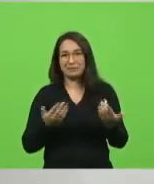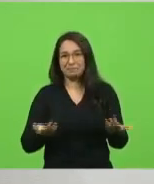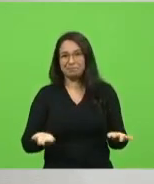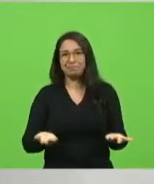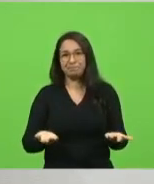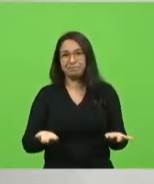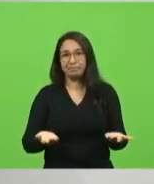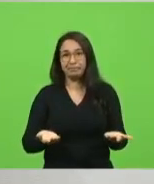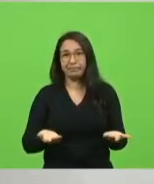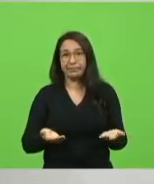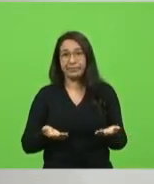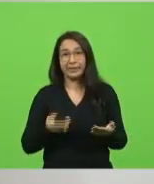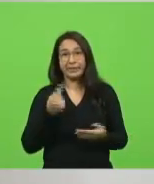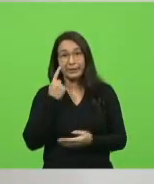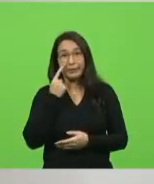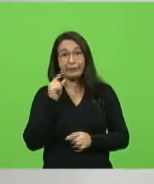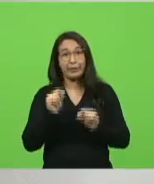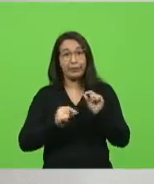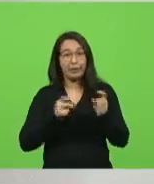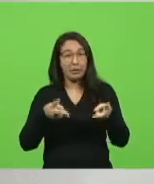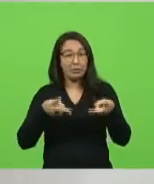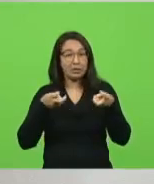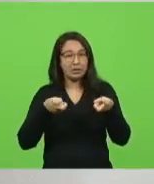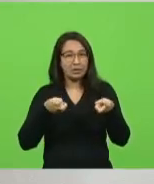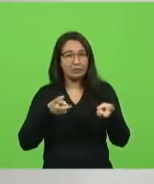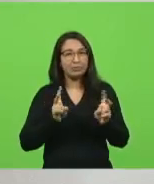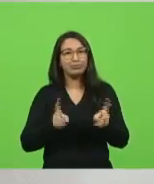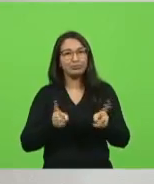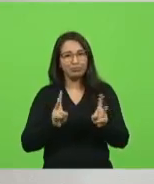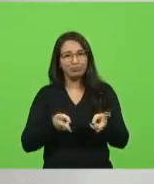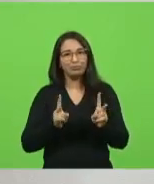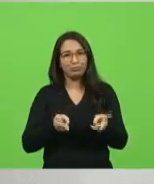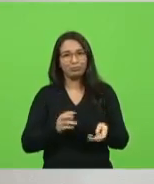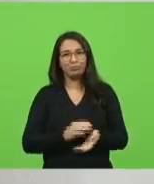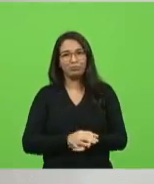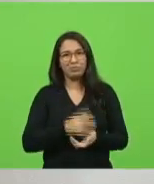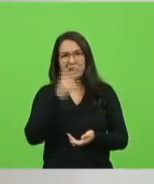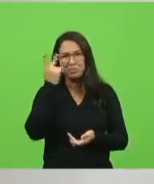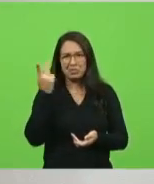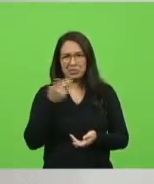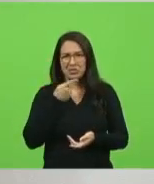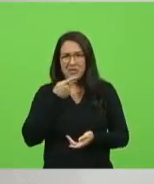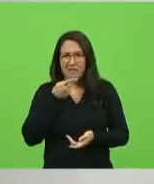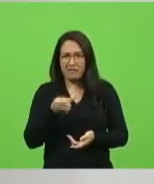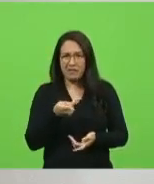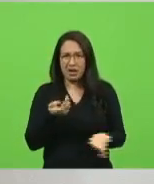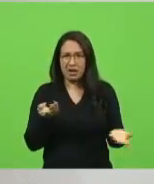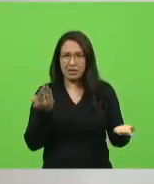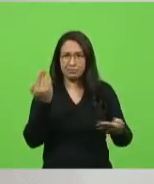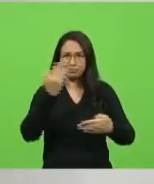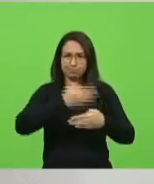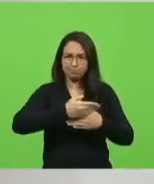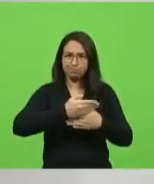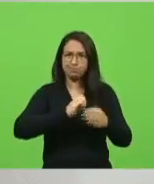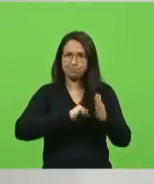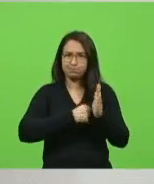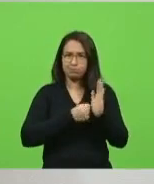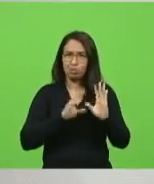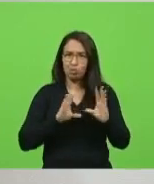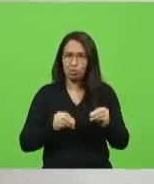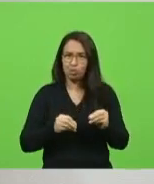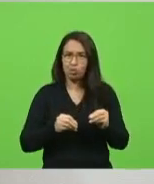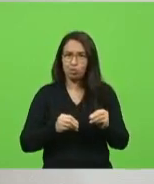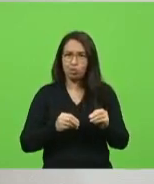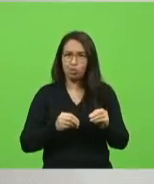continuar ainda um bom tempo. E ainda o pessoal vem falar em lockdown, em estender lockdown, em